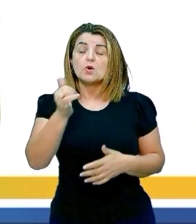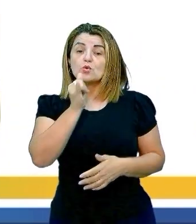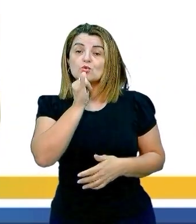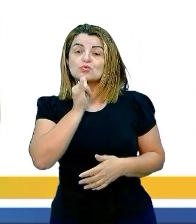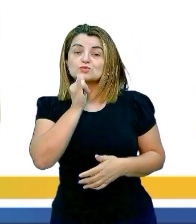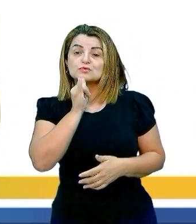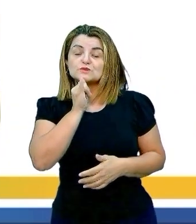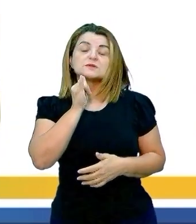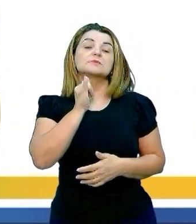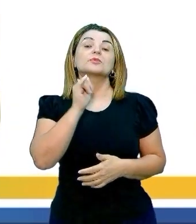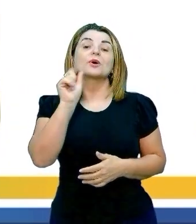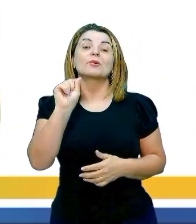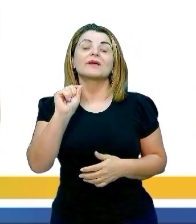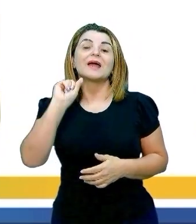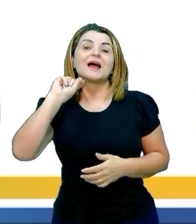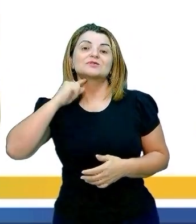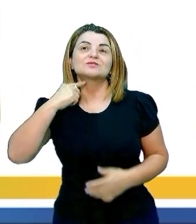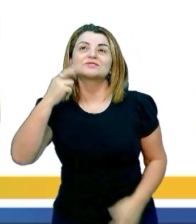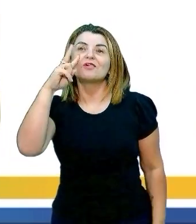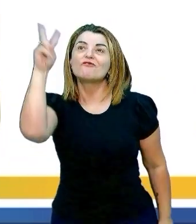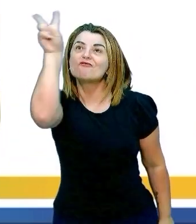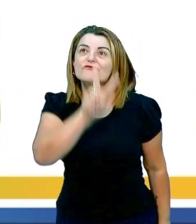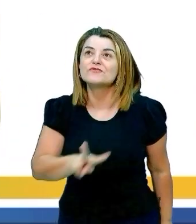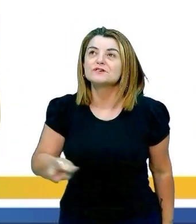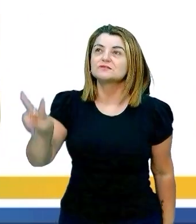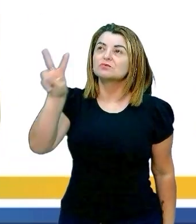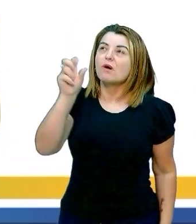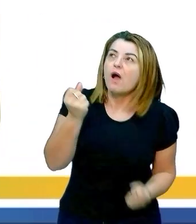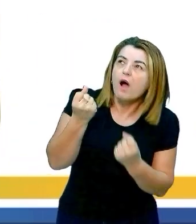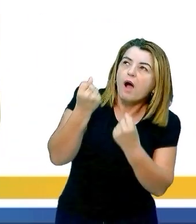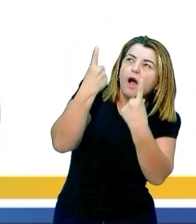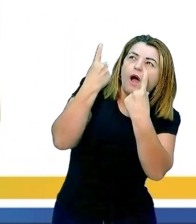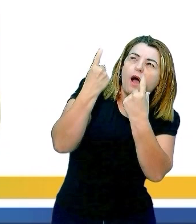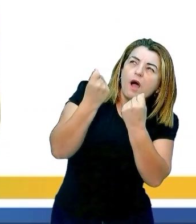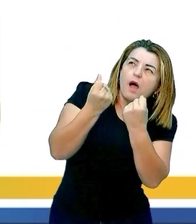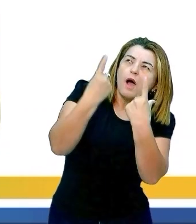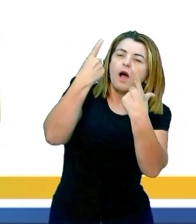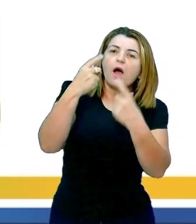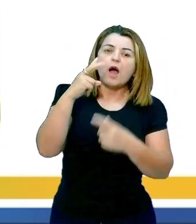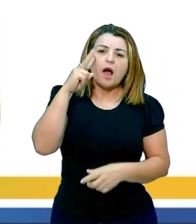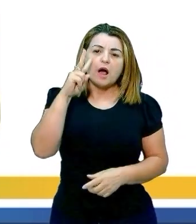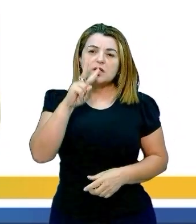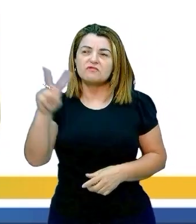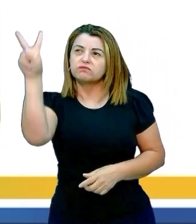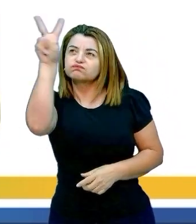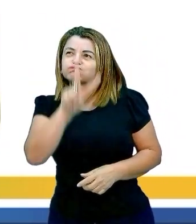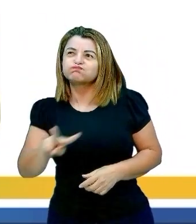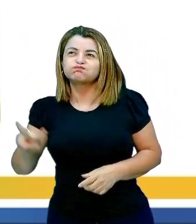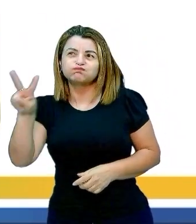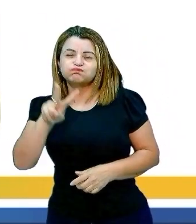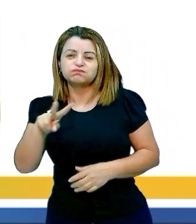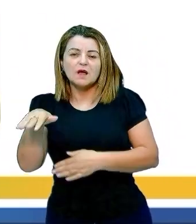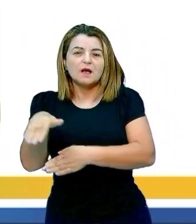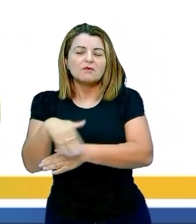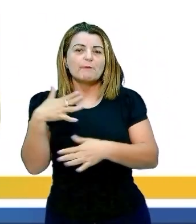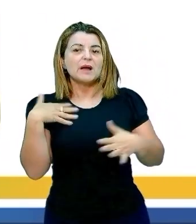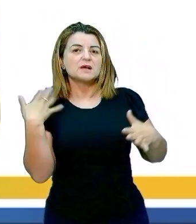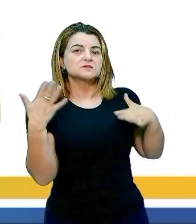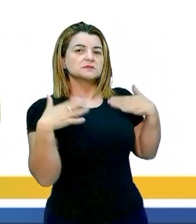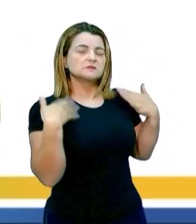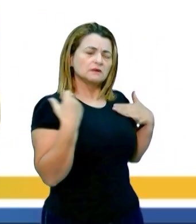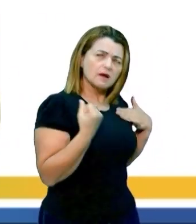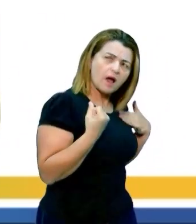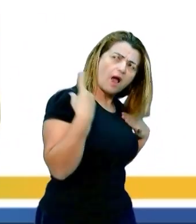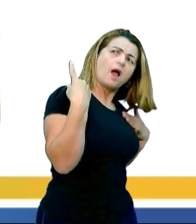tipo é a poluição visual. Nós estamos passando nas estradas, no caminho das nossas casas, e tem um monte